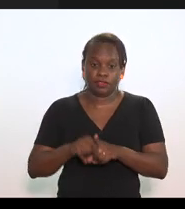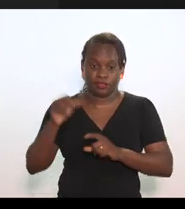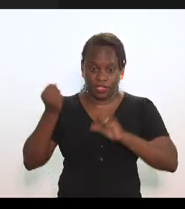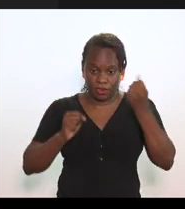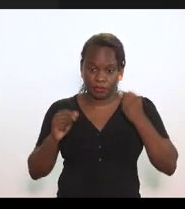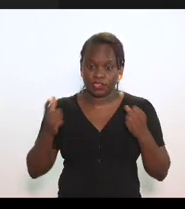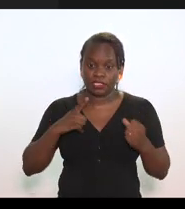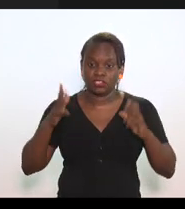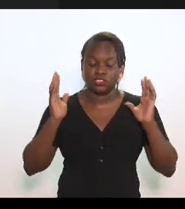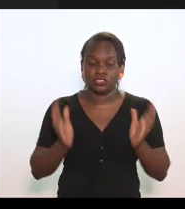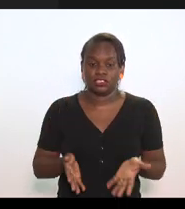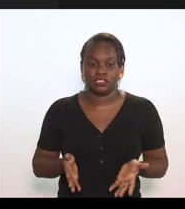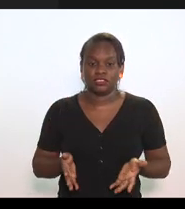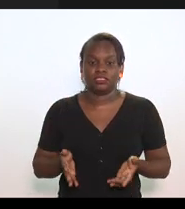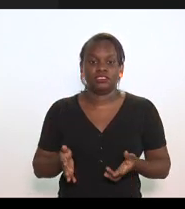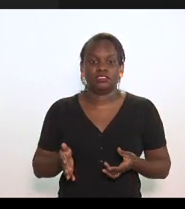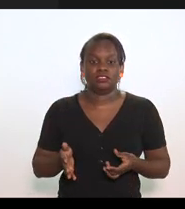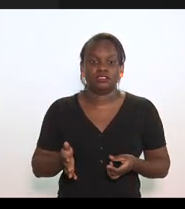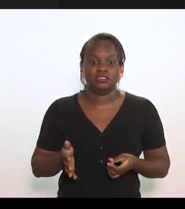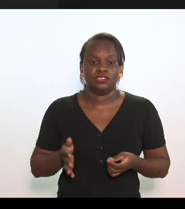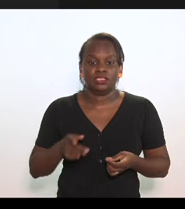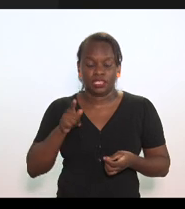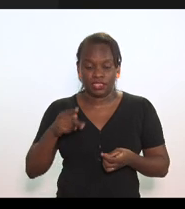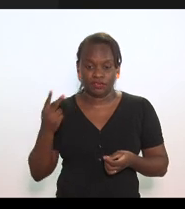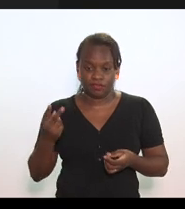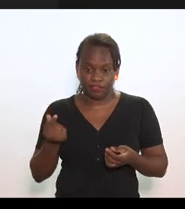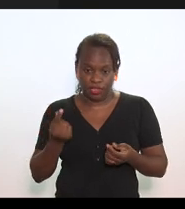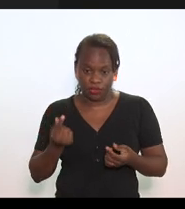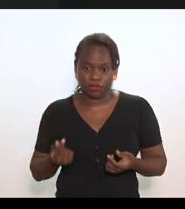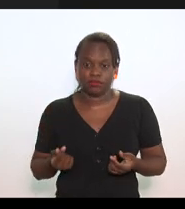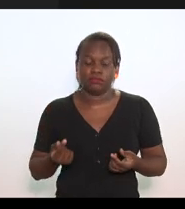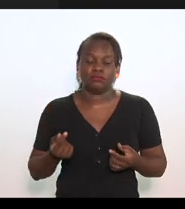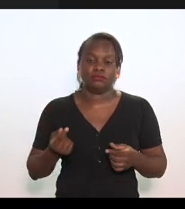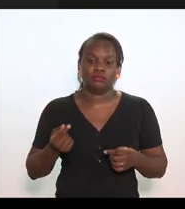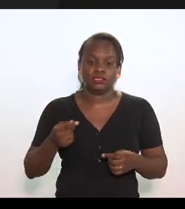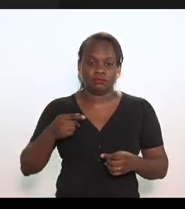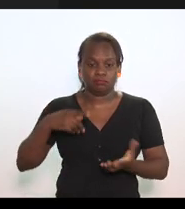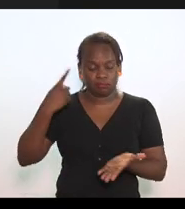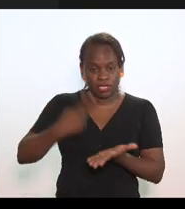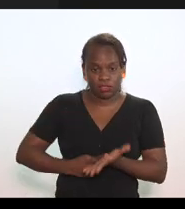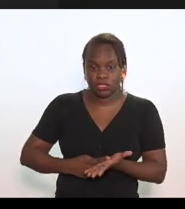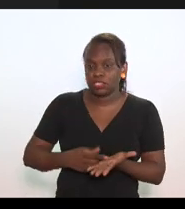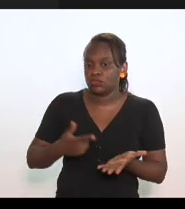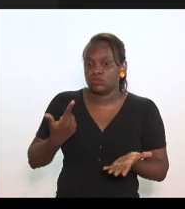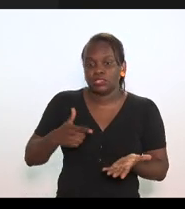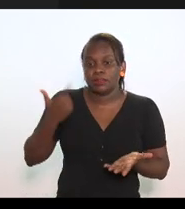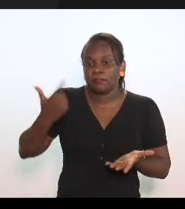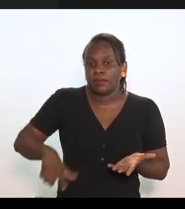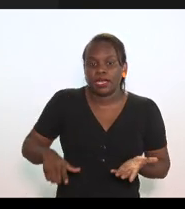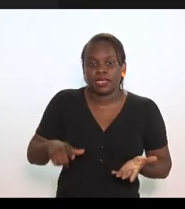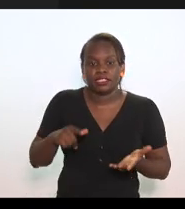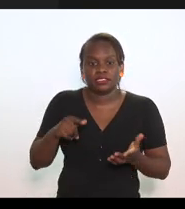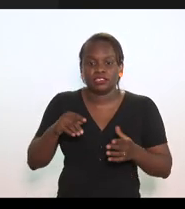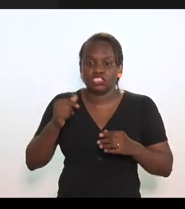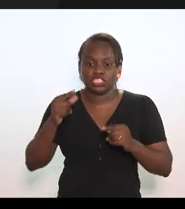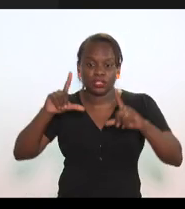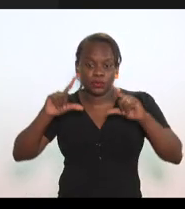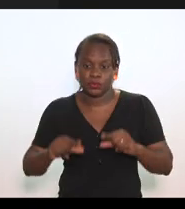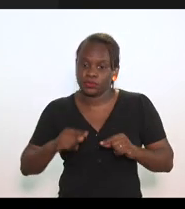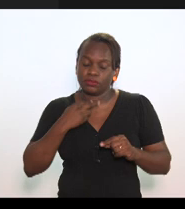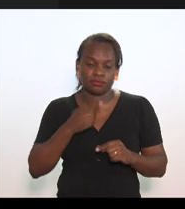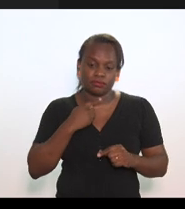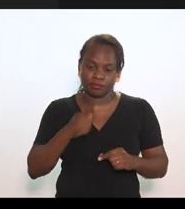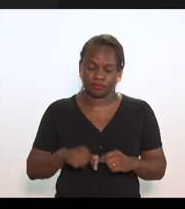como já tem é aquele valor é determinado não tem mais gordura para baixar o preço